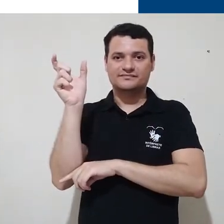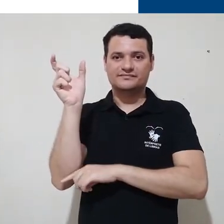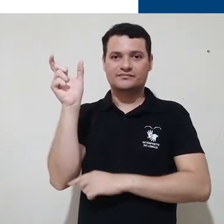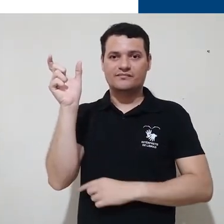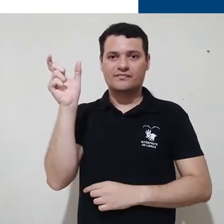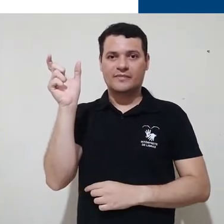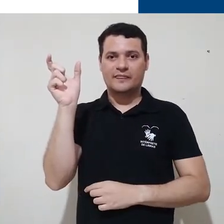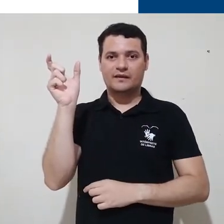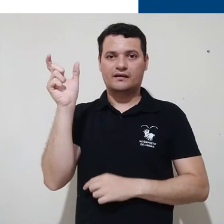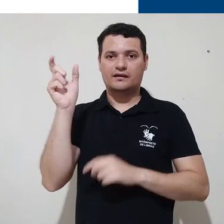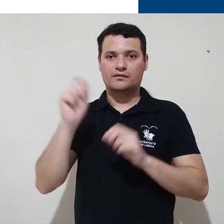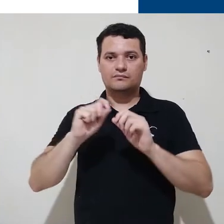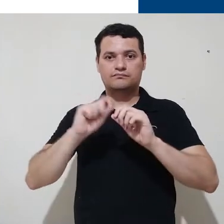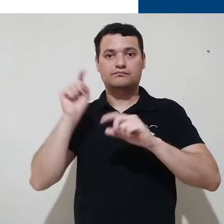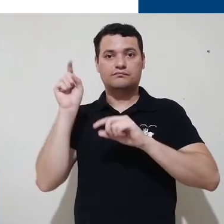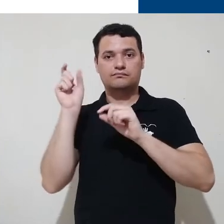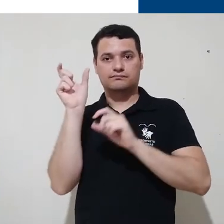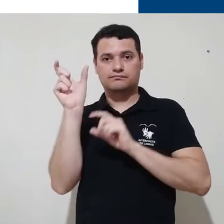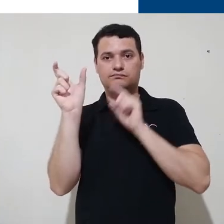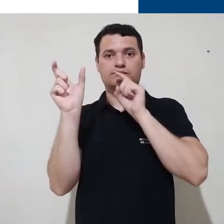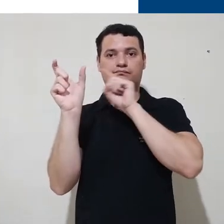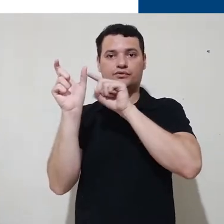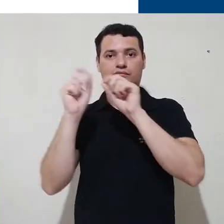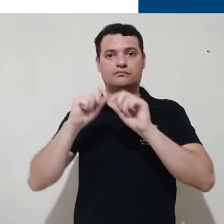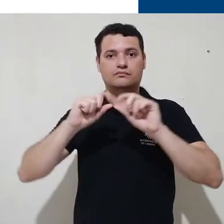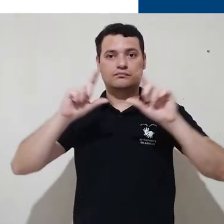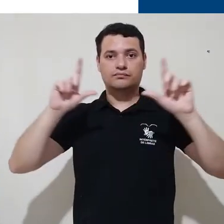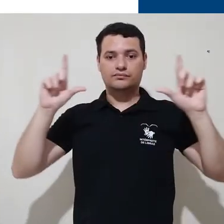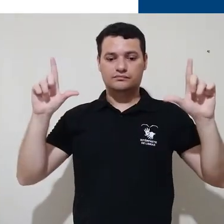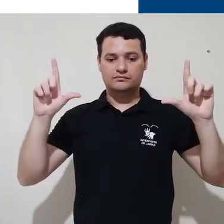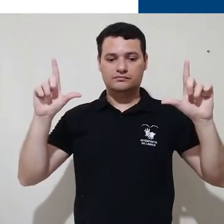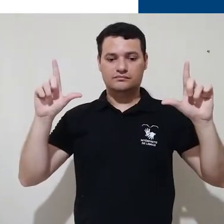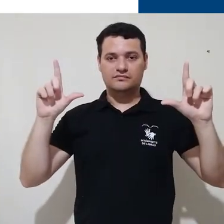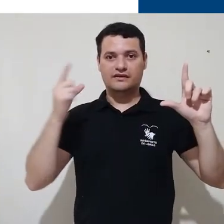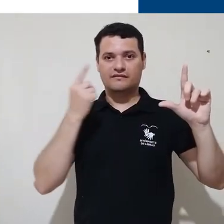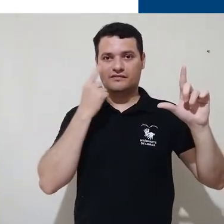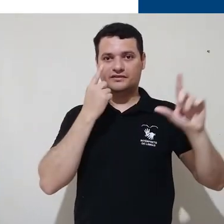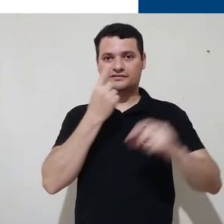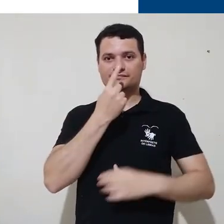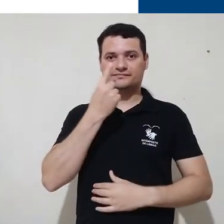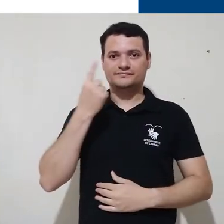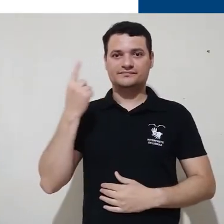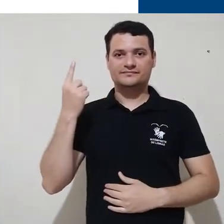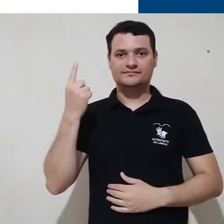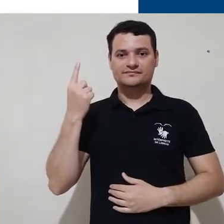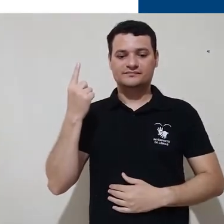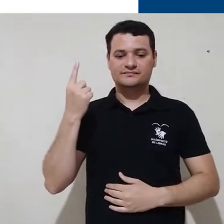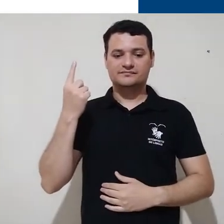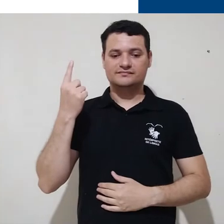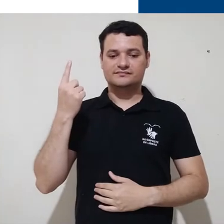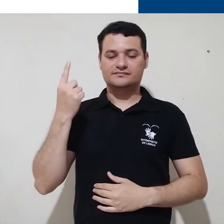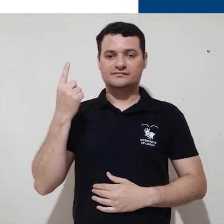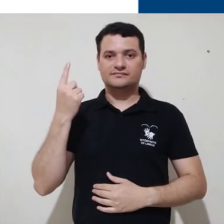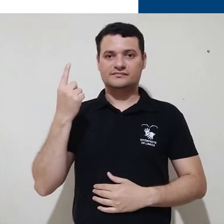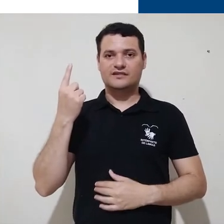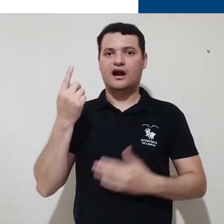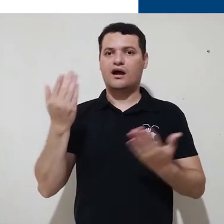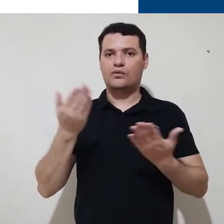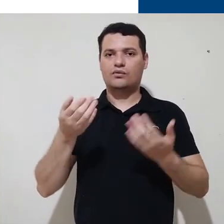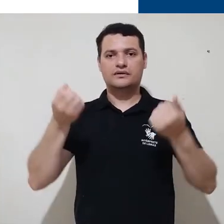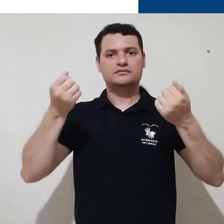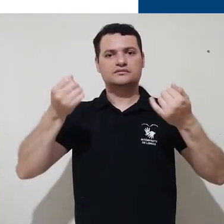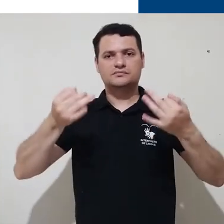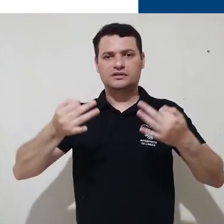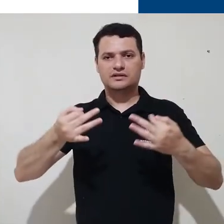Aí nós acessamos a tela de login do curso de especialização, no qual a gente vai